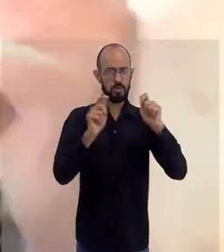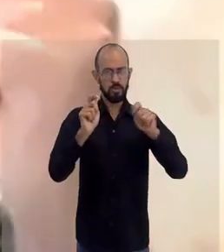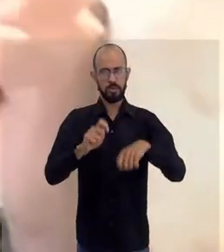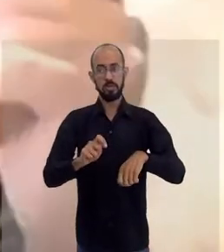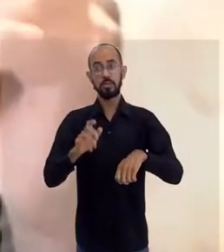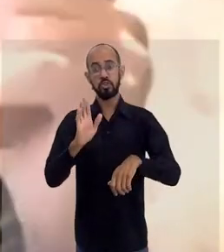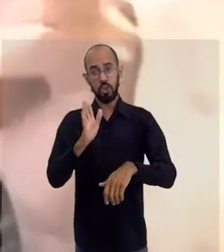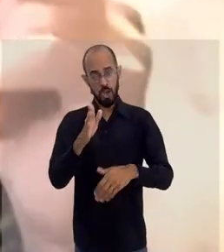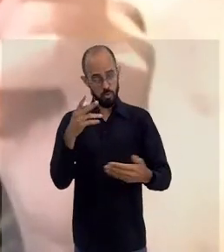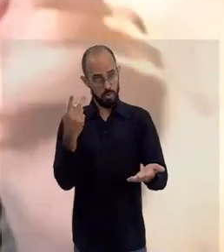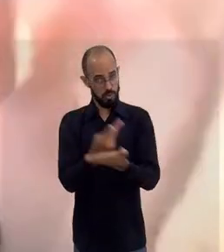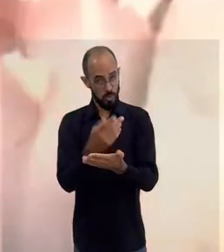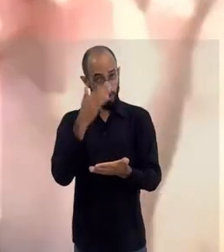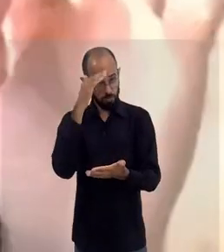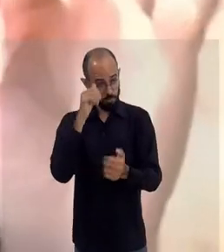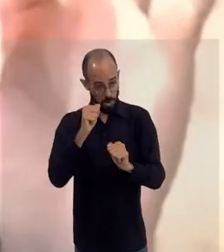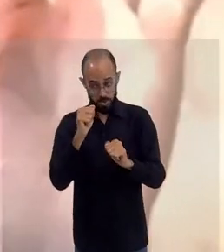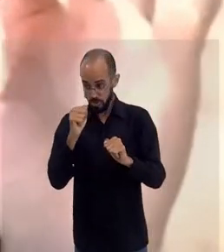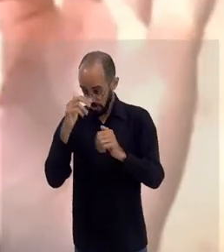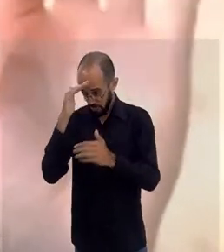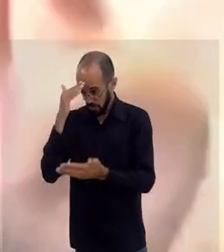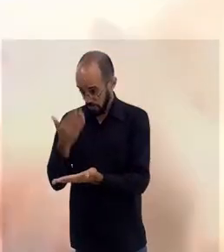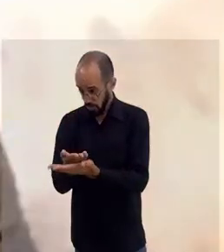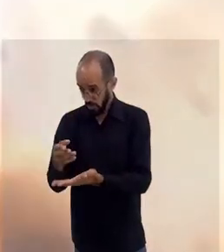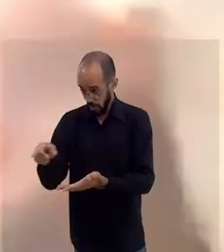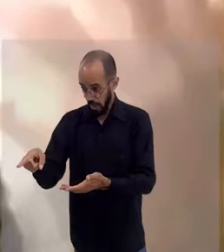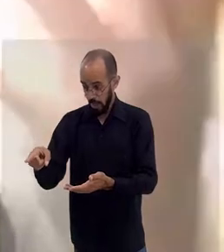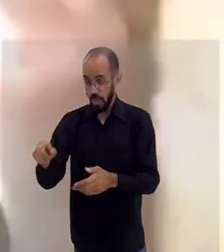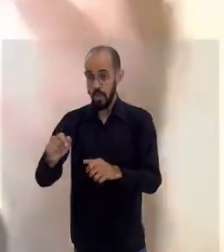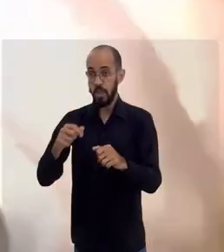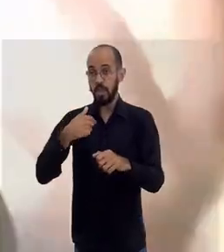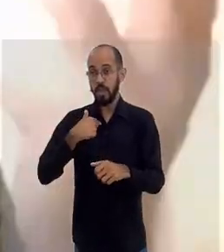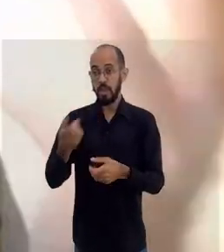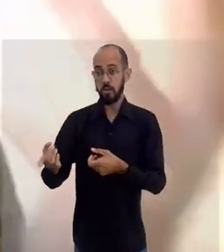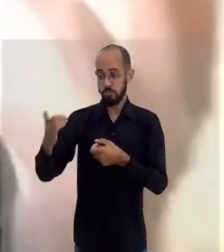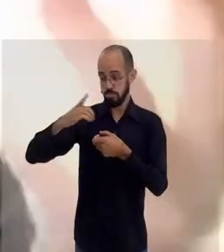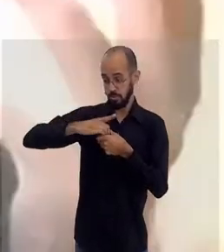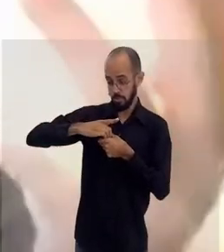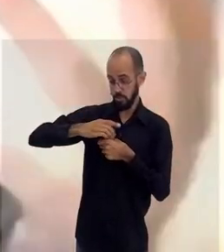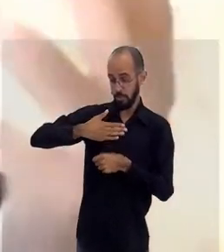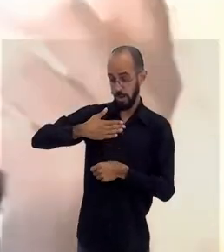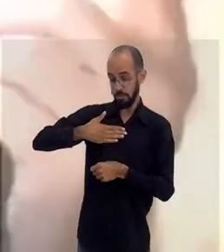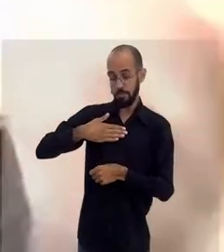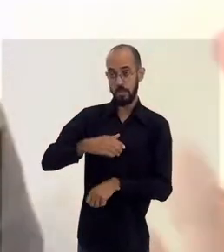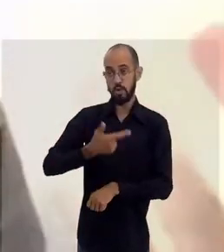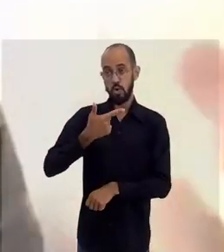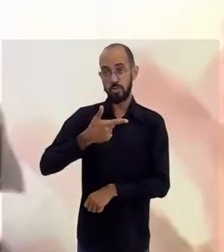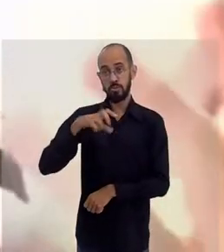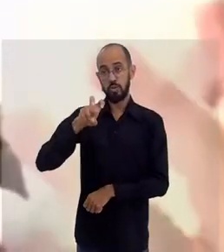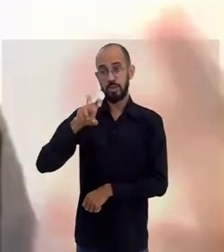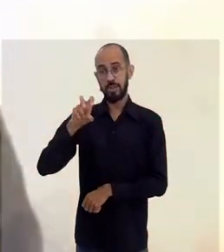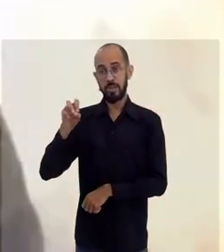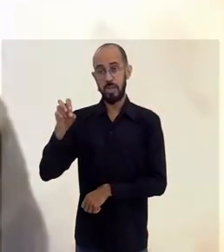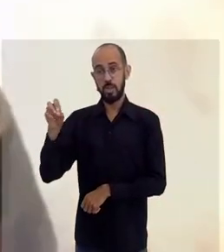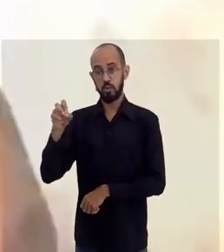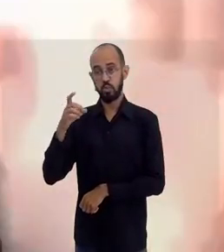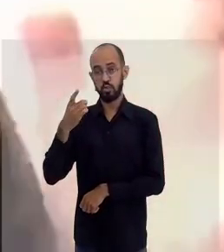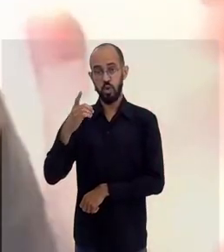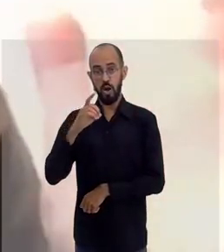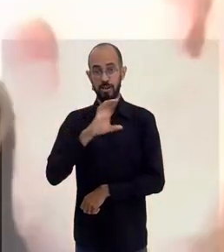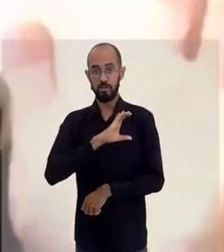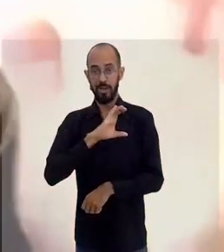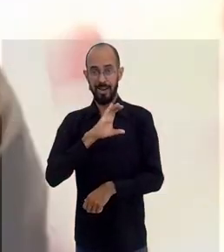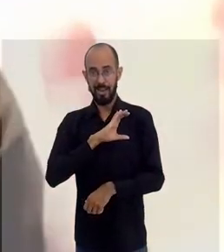quantas contas. Teve um caso desse, acredite, Cláudia. Eu recebi 2.500 dólares canadenses de uma brasileira que